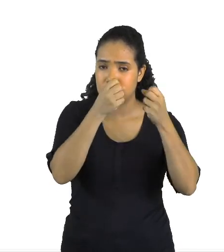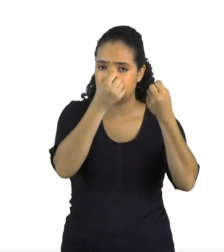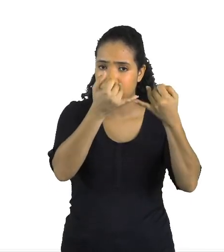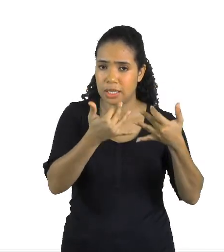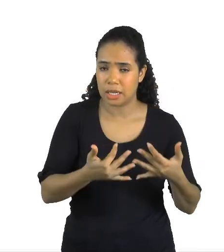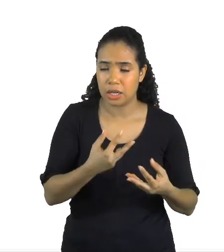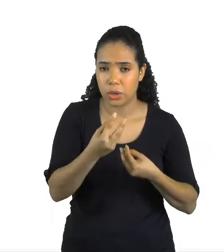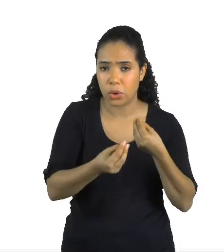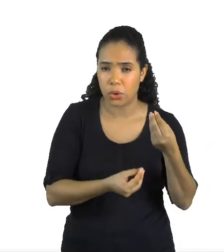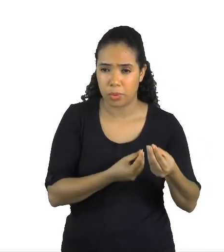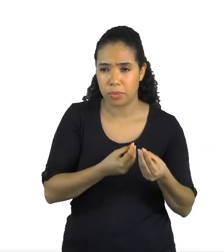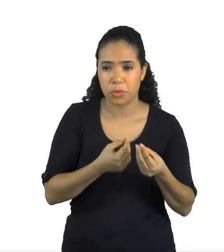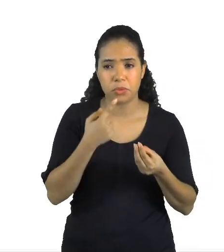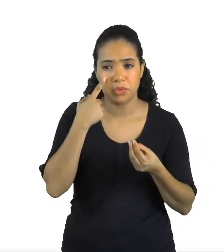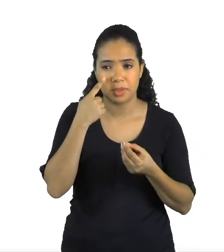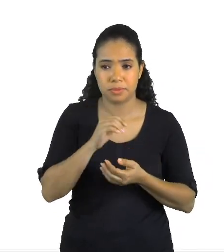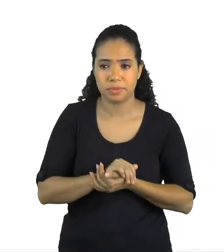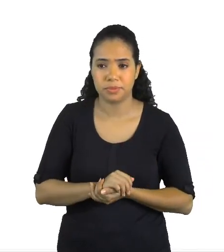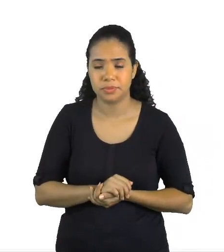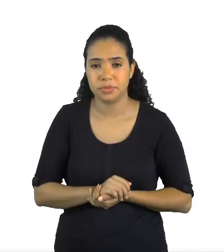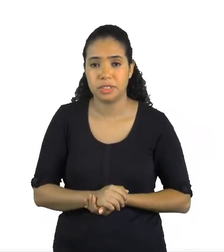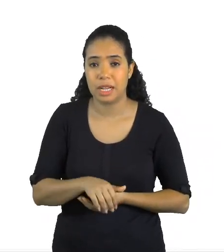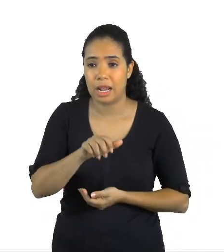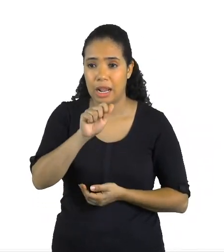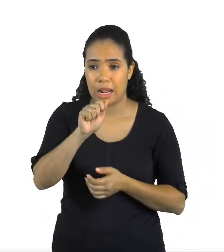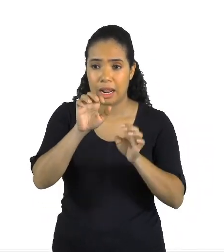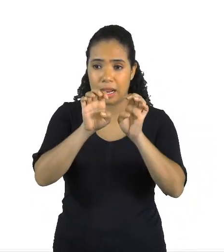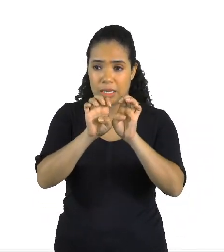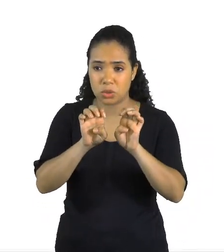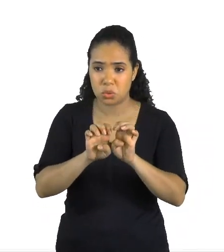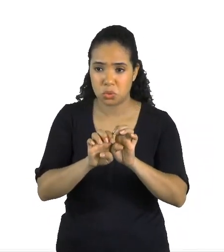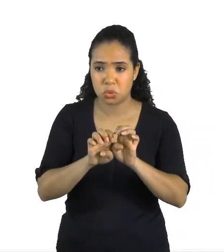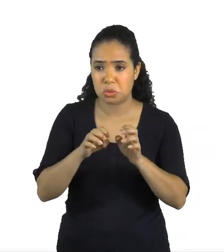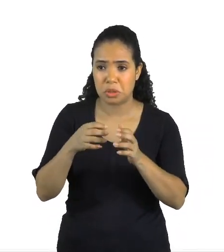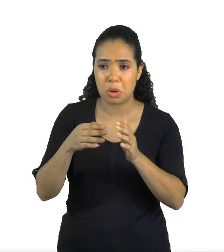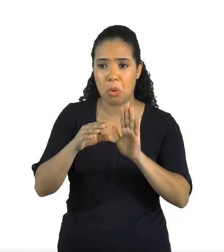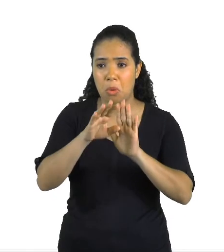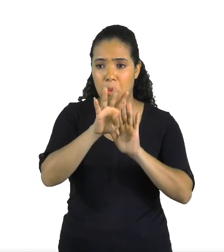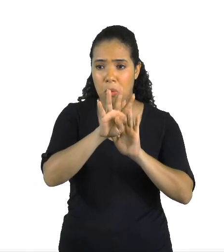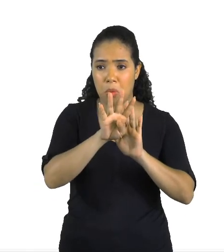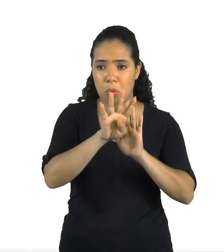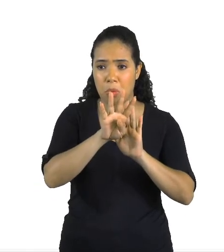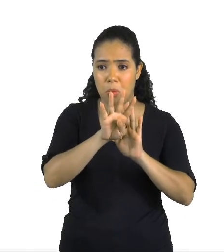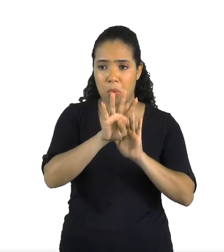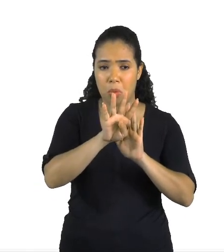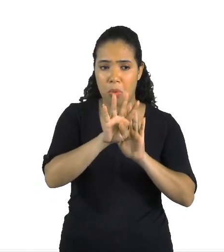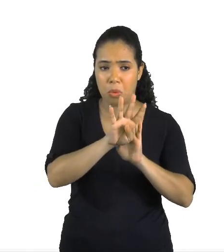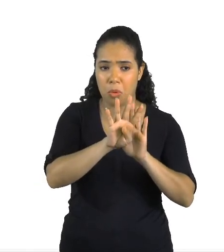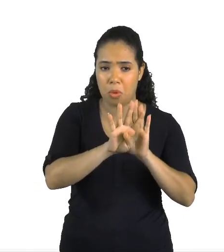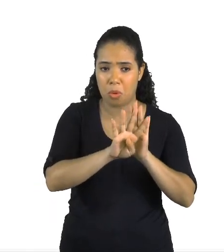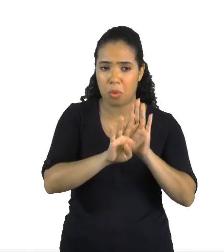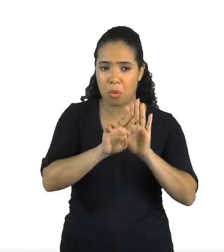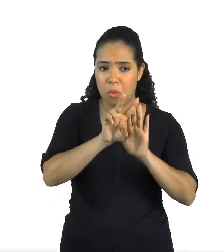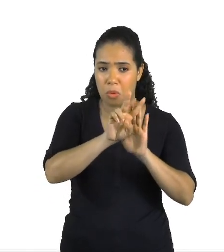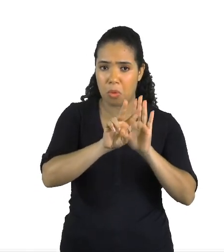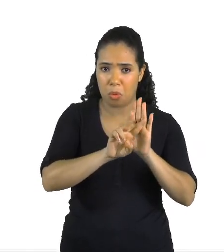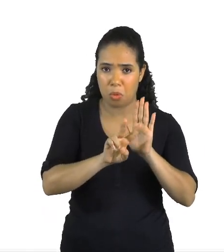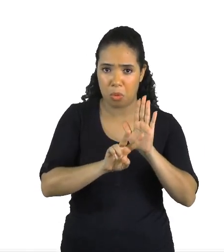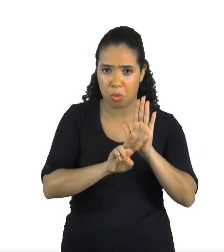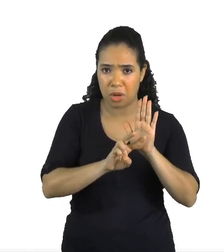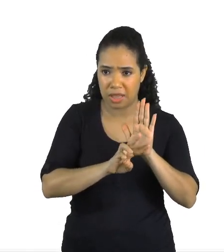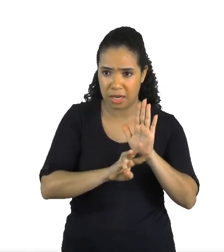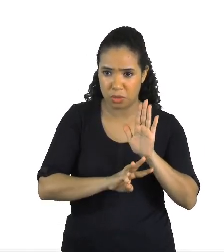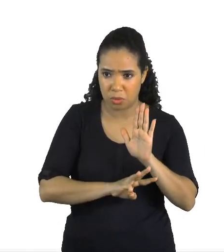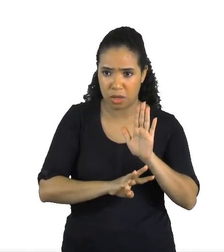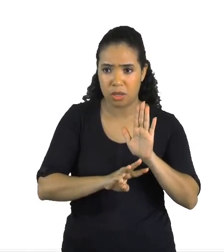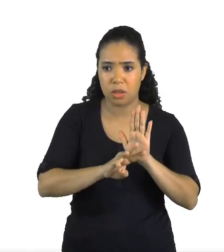alternativas. Estrutura-se obrigatoriamente em dois quartetos e dois tercetos? Pode apresentar dois